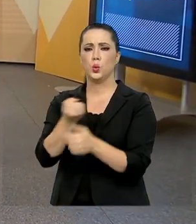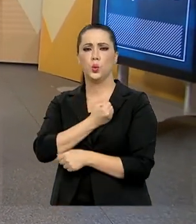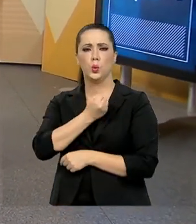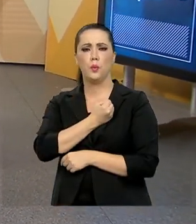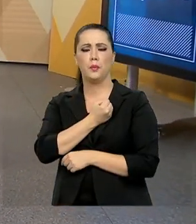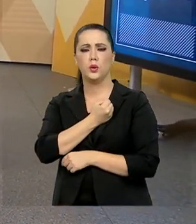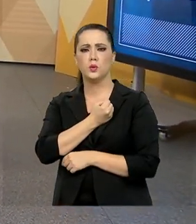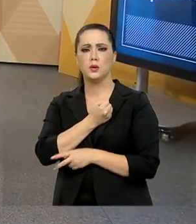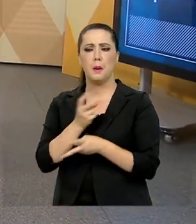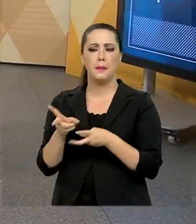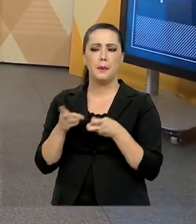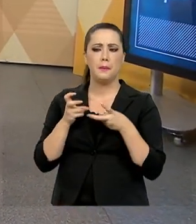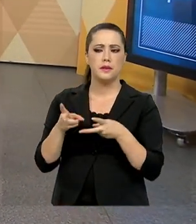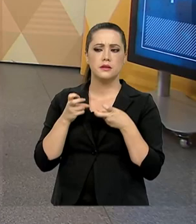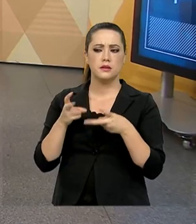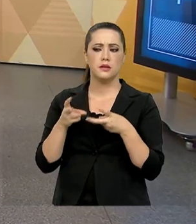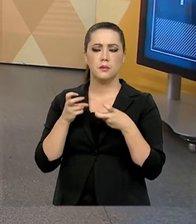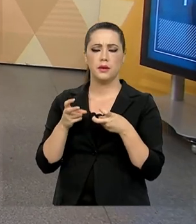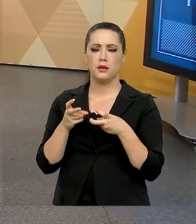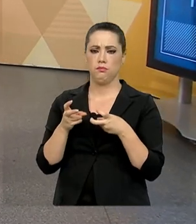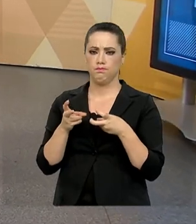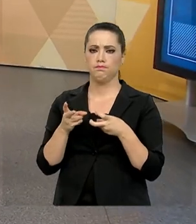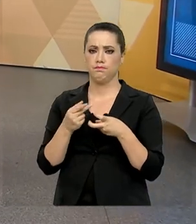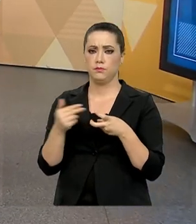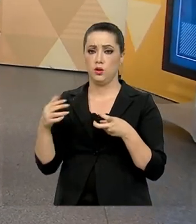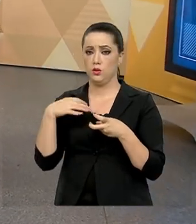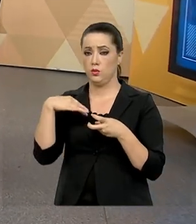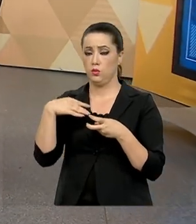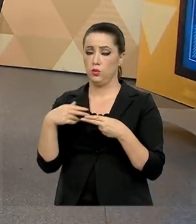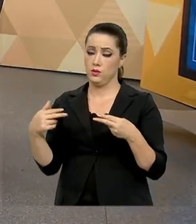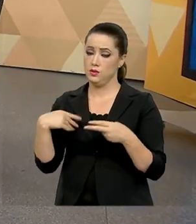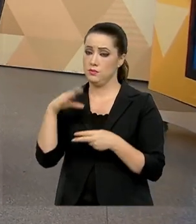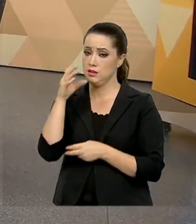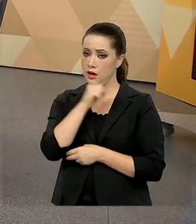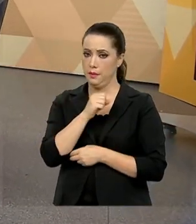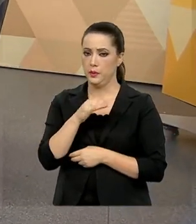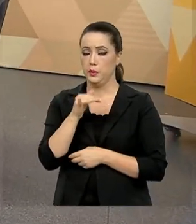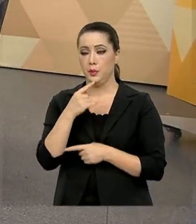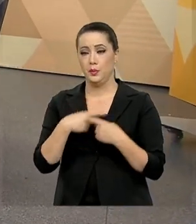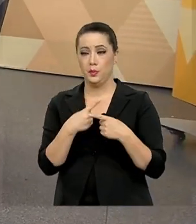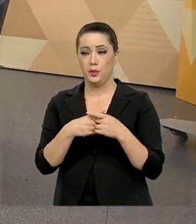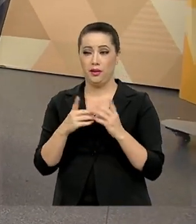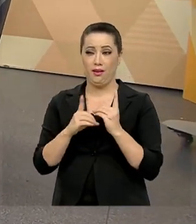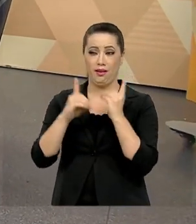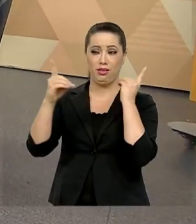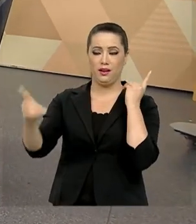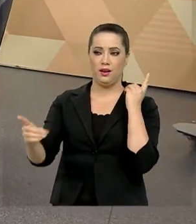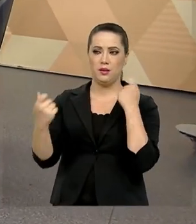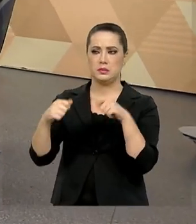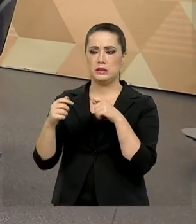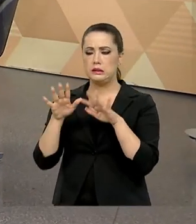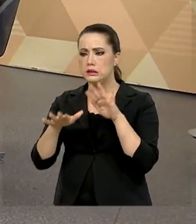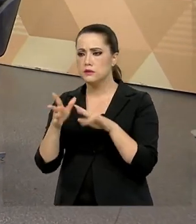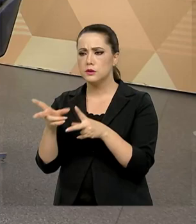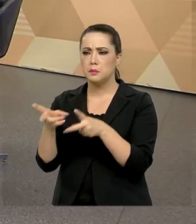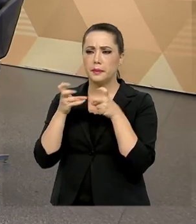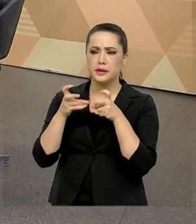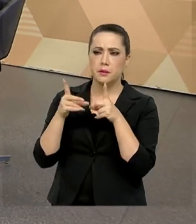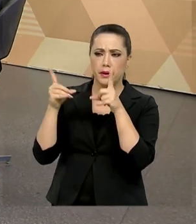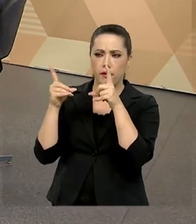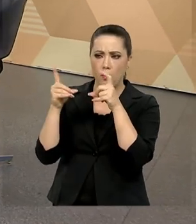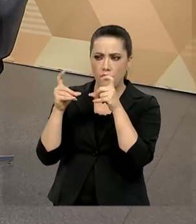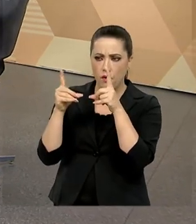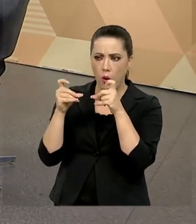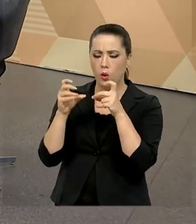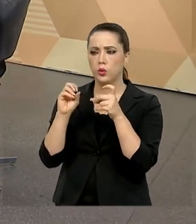padrões. Porque à distância, você precisa de captar uma imagem, uma fala, e a